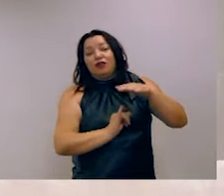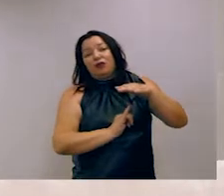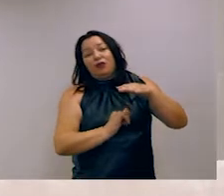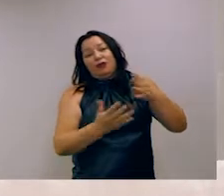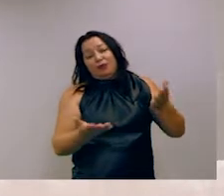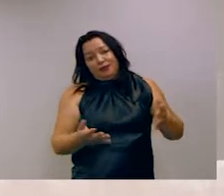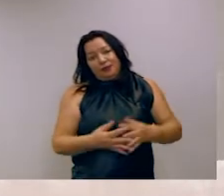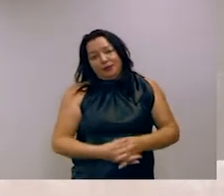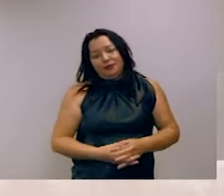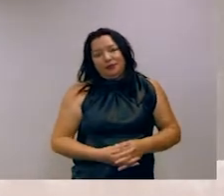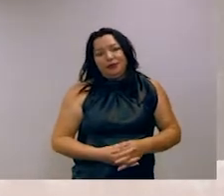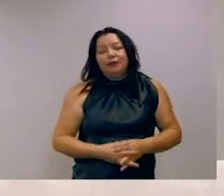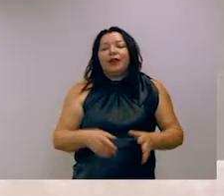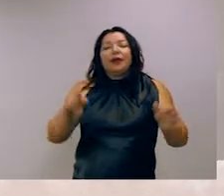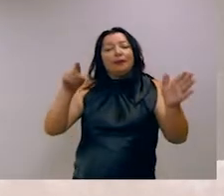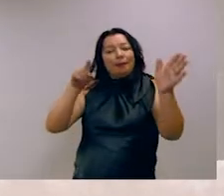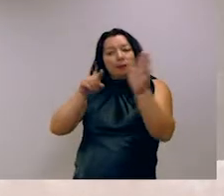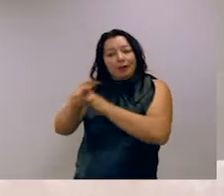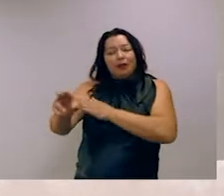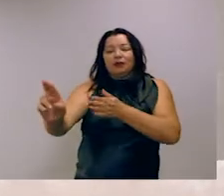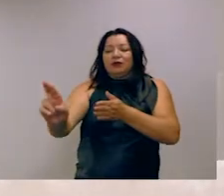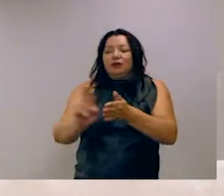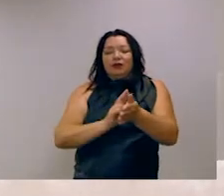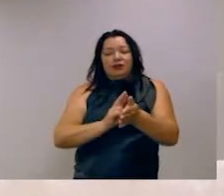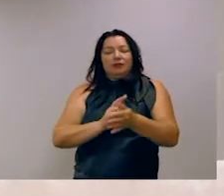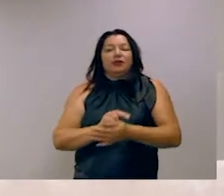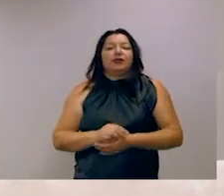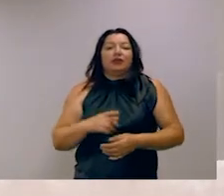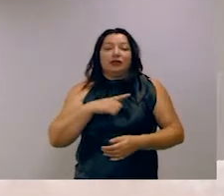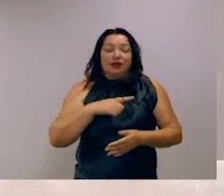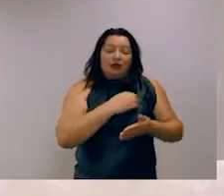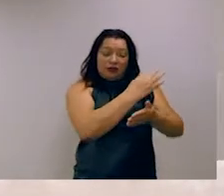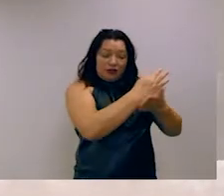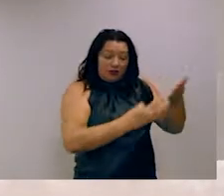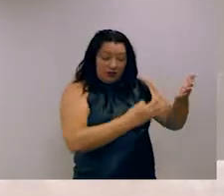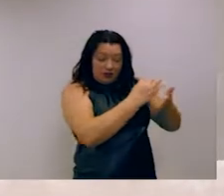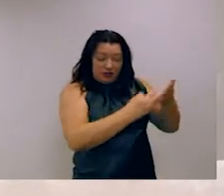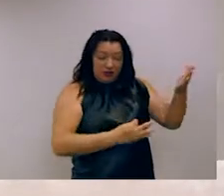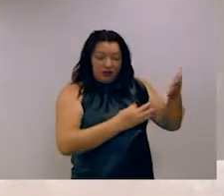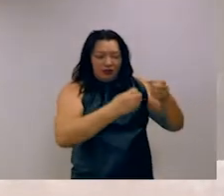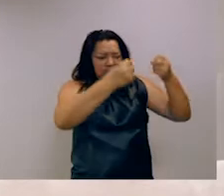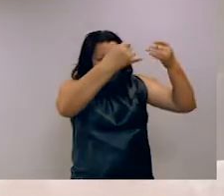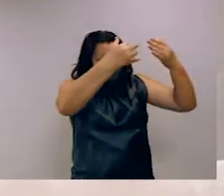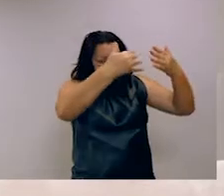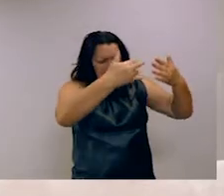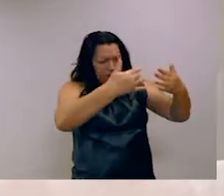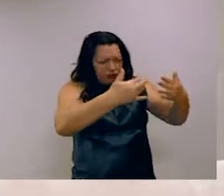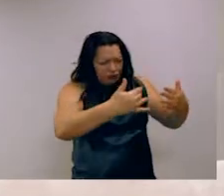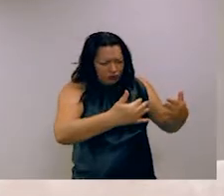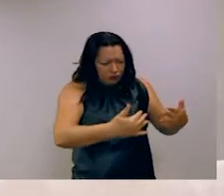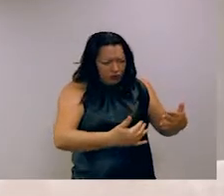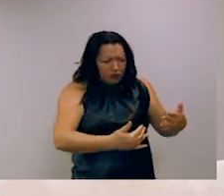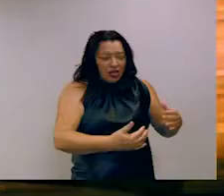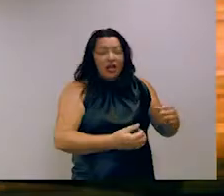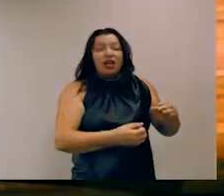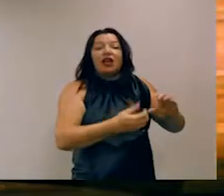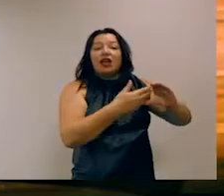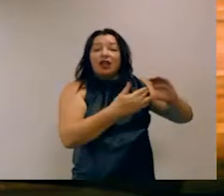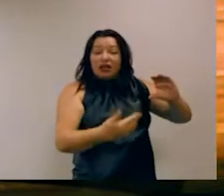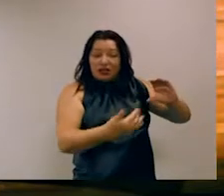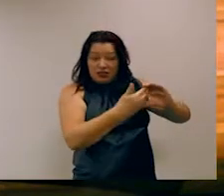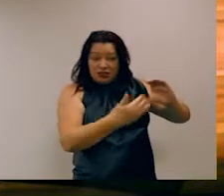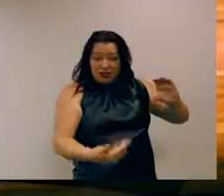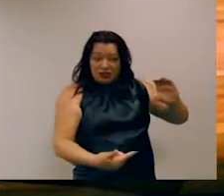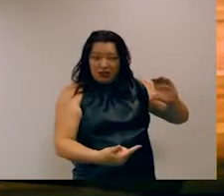Finalmente, perguntas e respostas. Você pode ter um conjunto de textos que descrevem algo, depois perguntas associadas a esse texto,